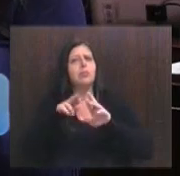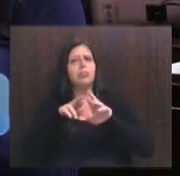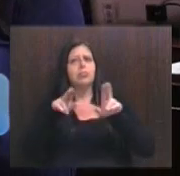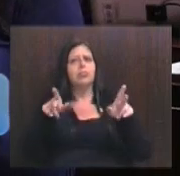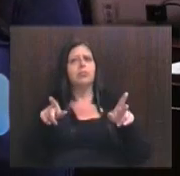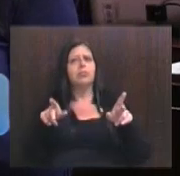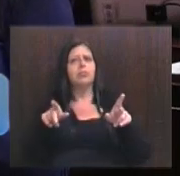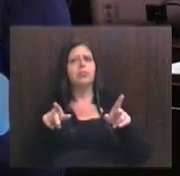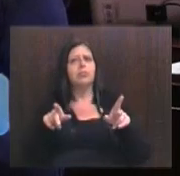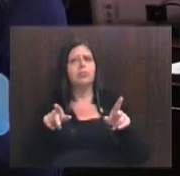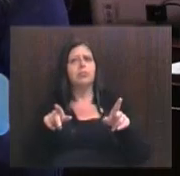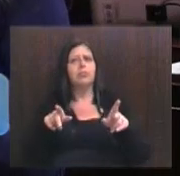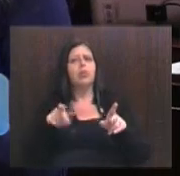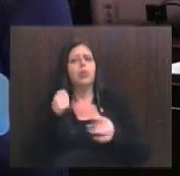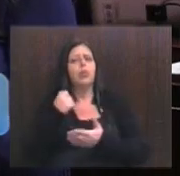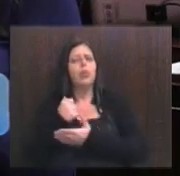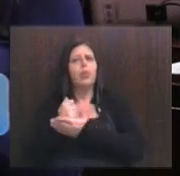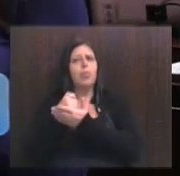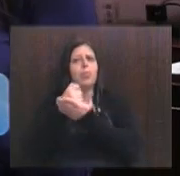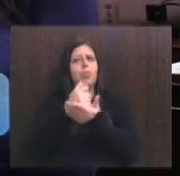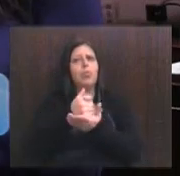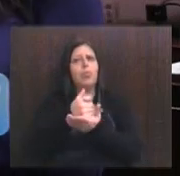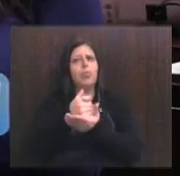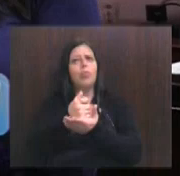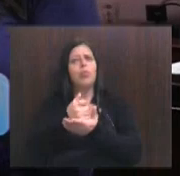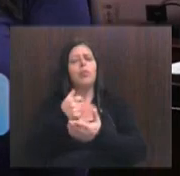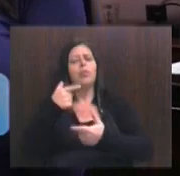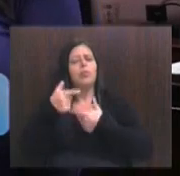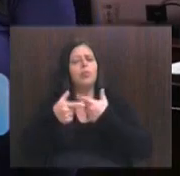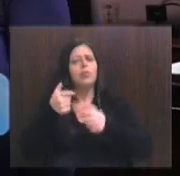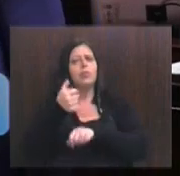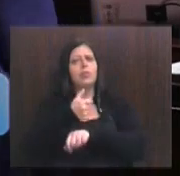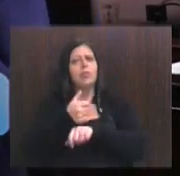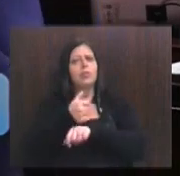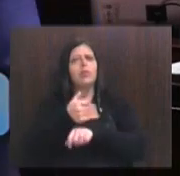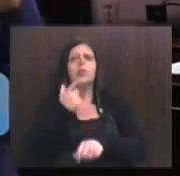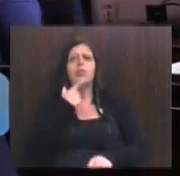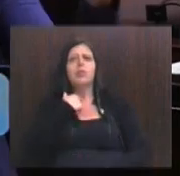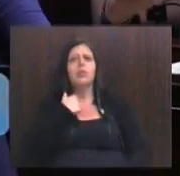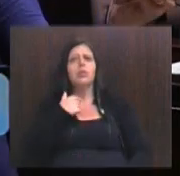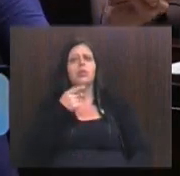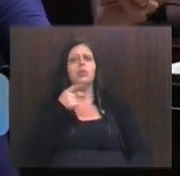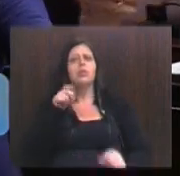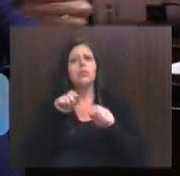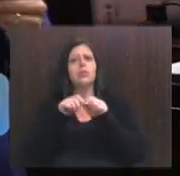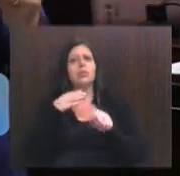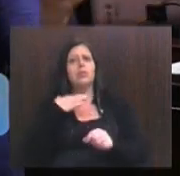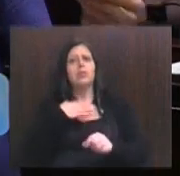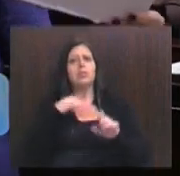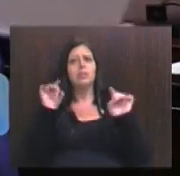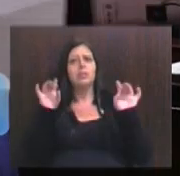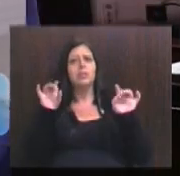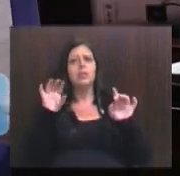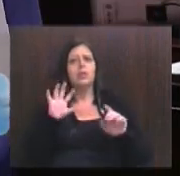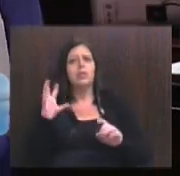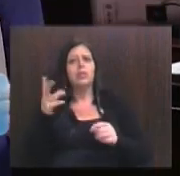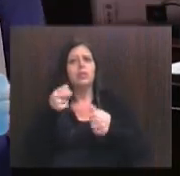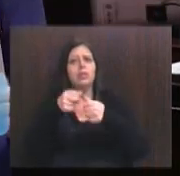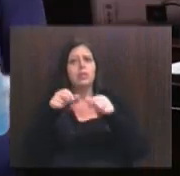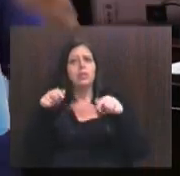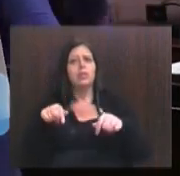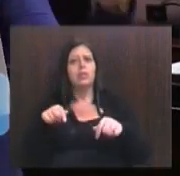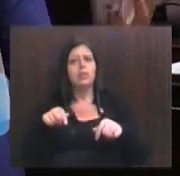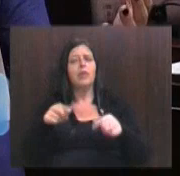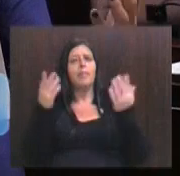no apoio ao exercício da profissão. Eu gostaria de fazer uma saudação especial a todos que estão aqui hoje,